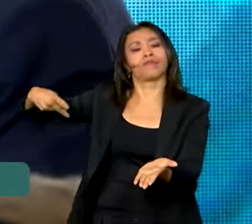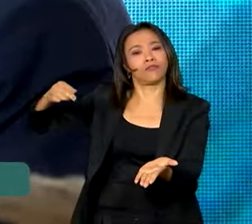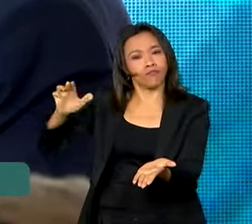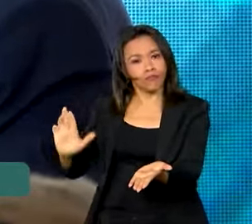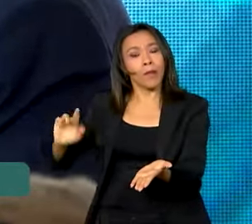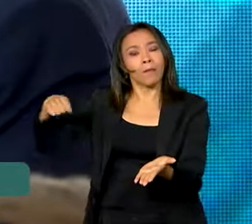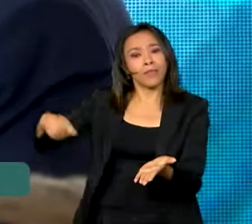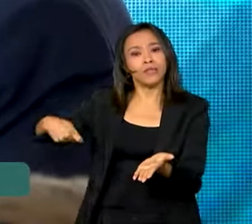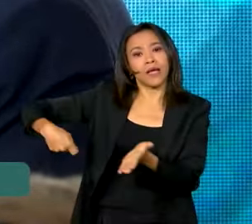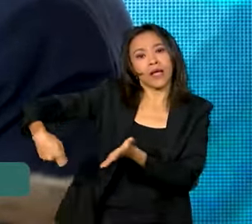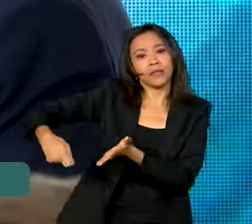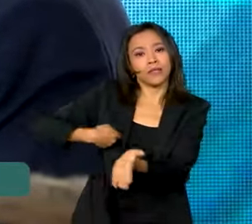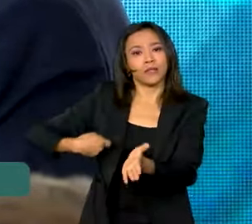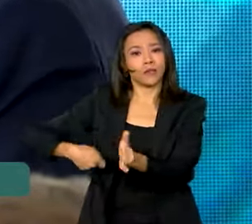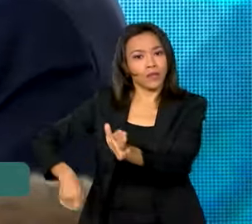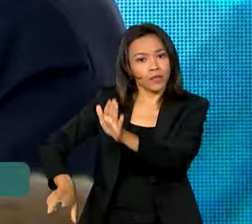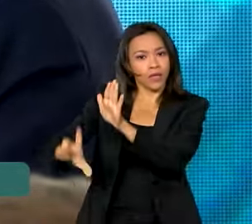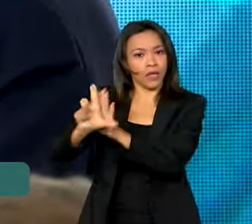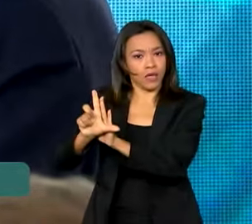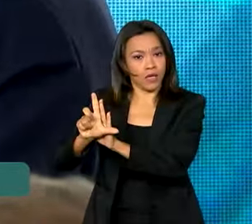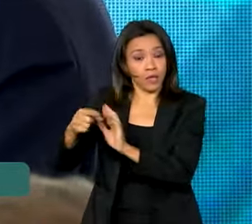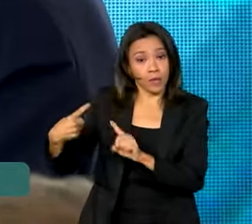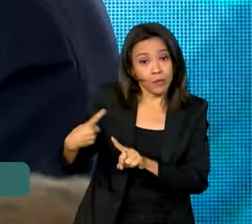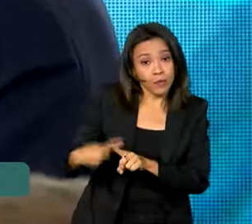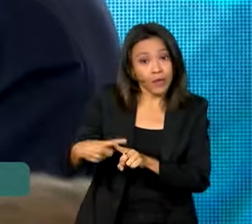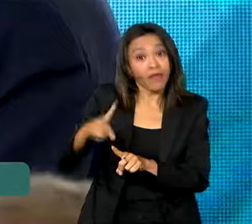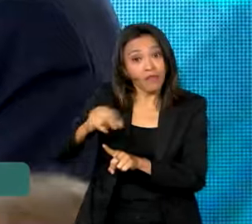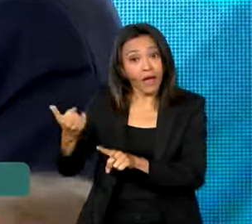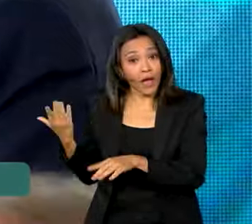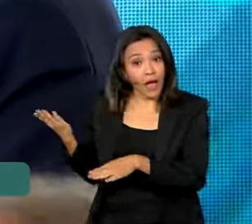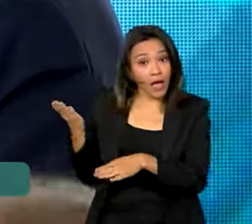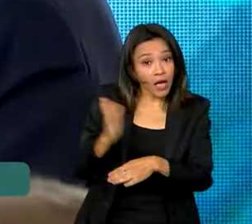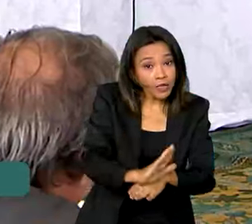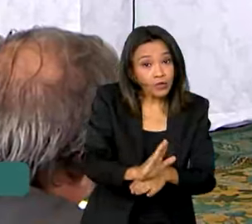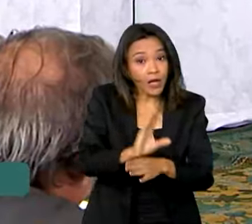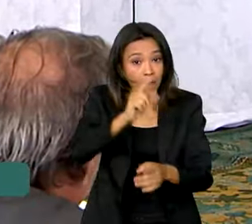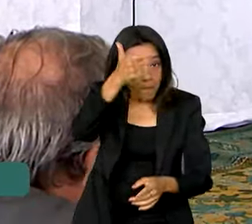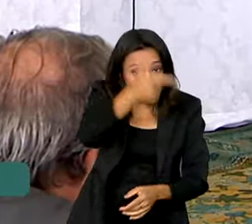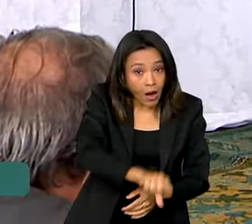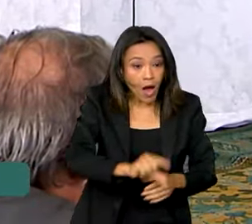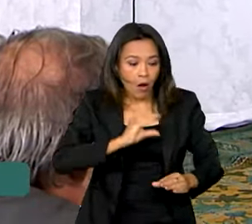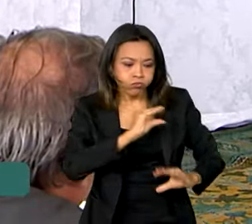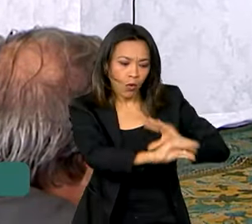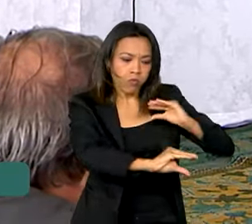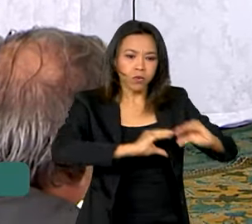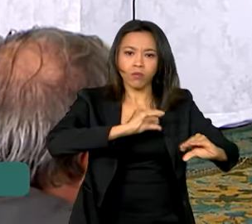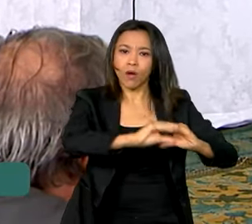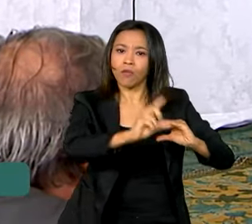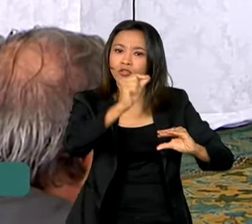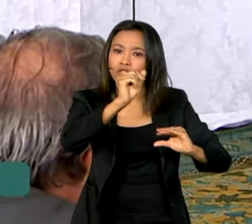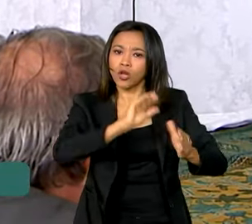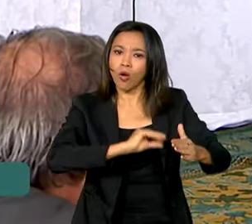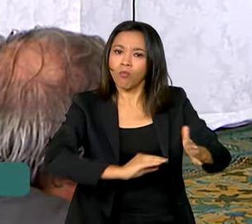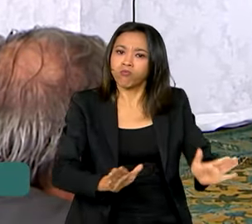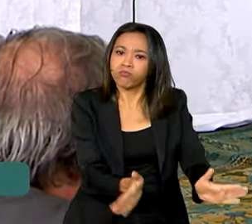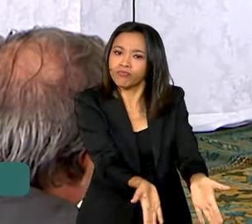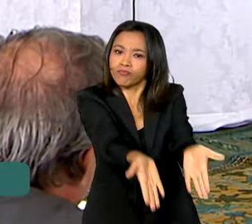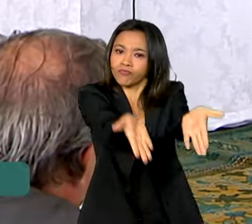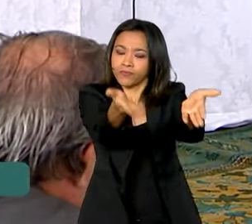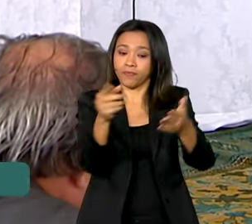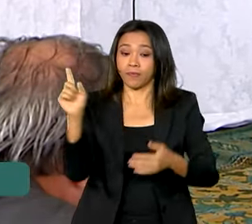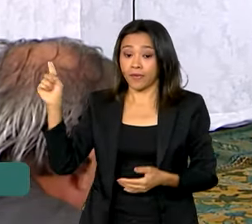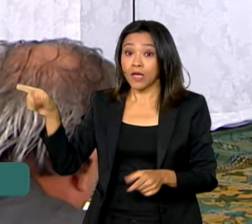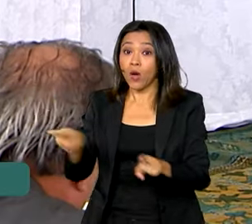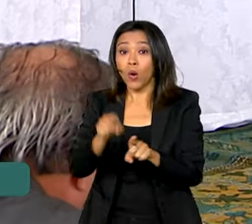Essa lei é que vai fazer com que o investimento possa prosseguir. O presidente Lula também prorrogou a lei da informática,